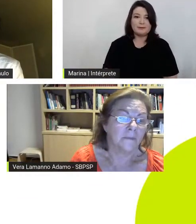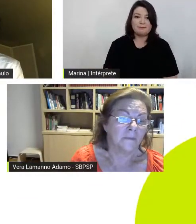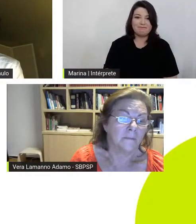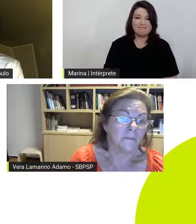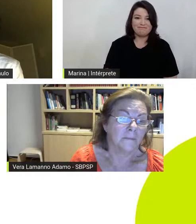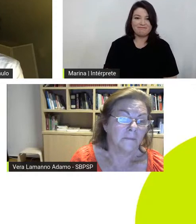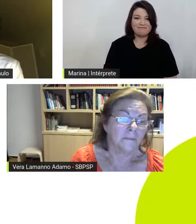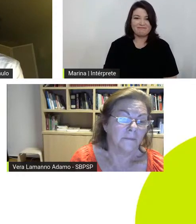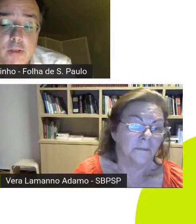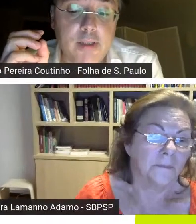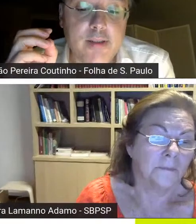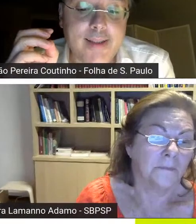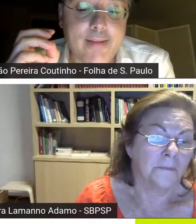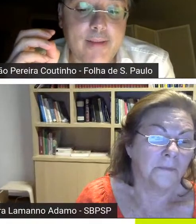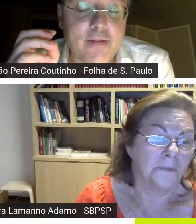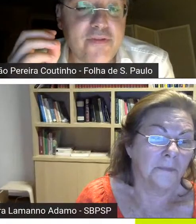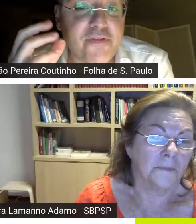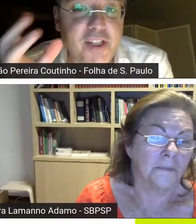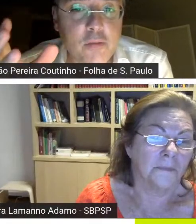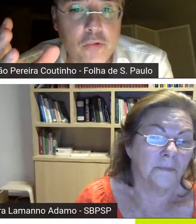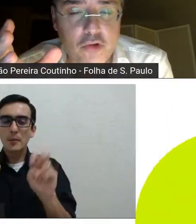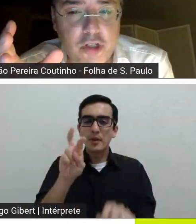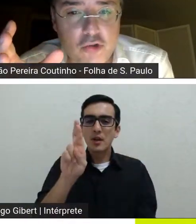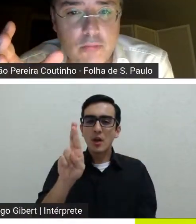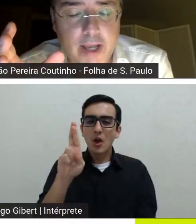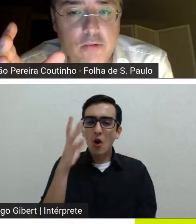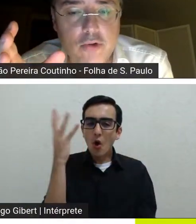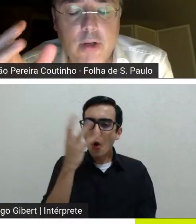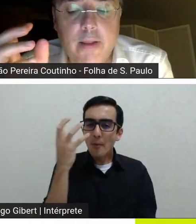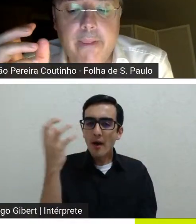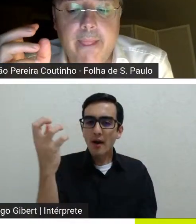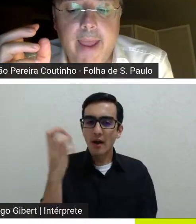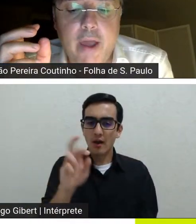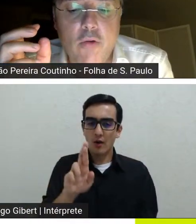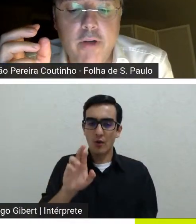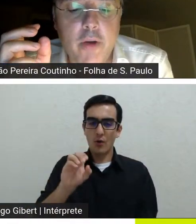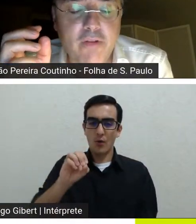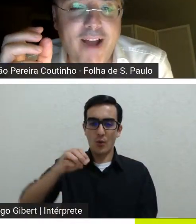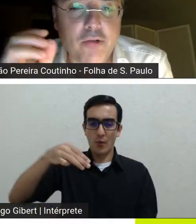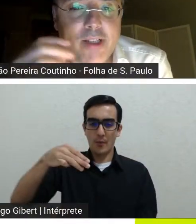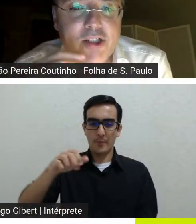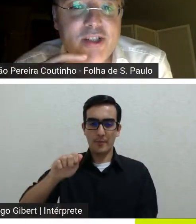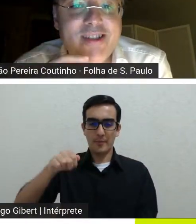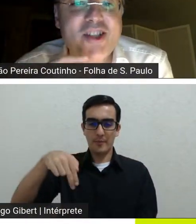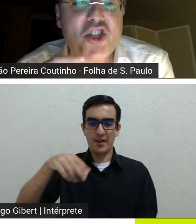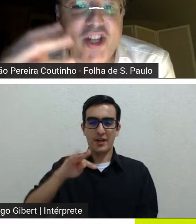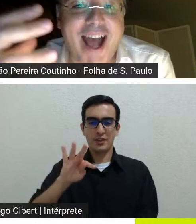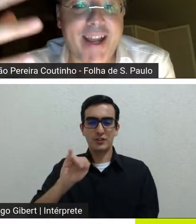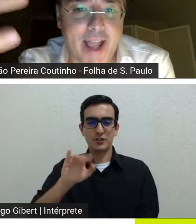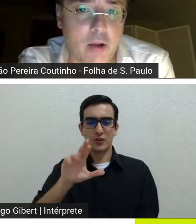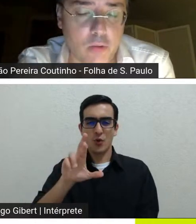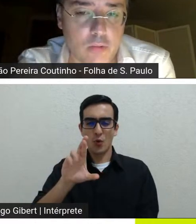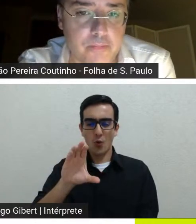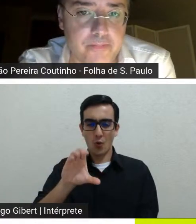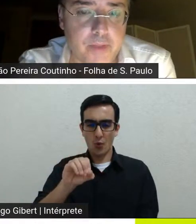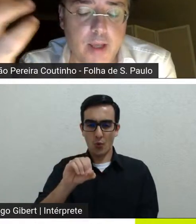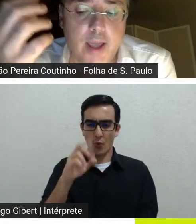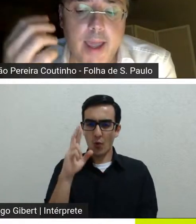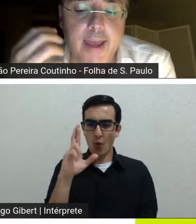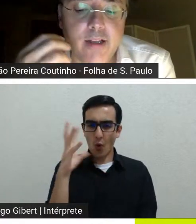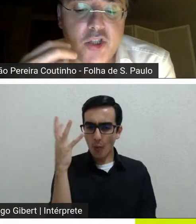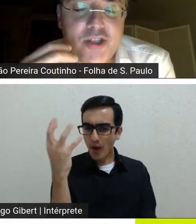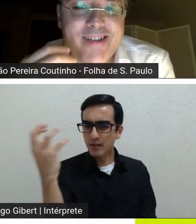aquilo que define muitos seres humanos não é o facto deles desejarem algo